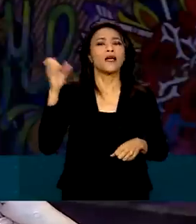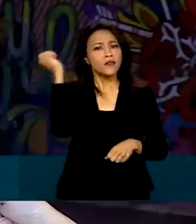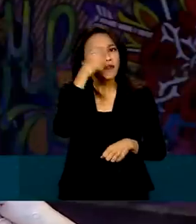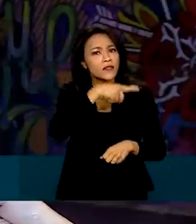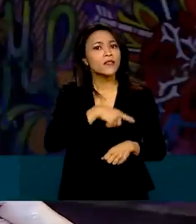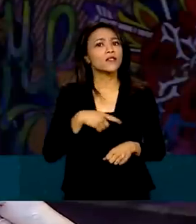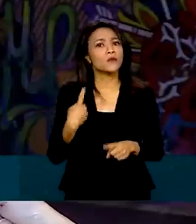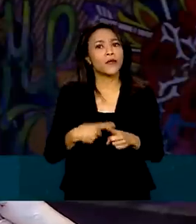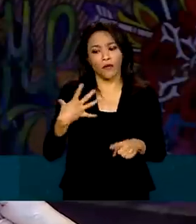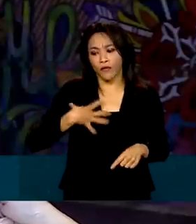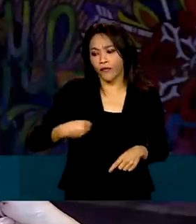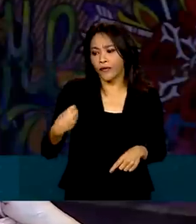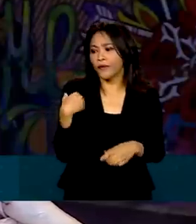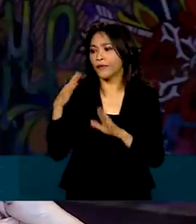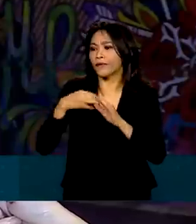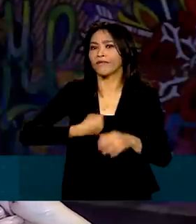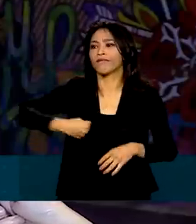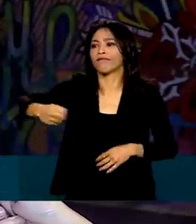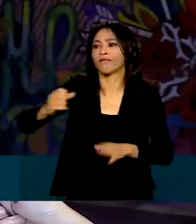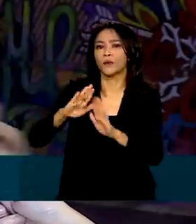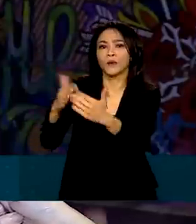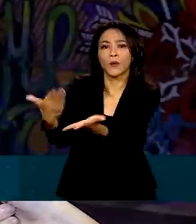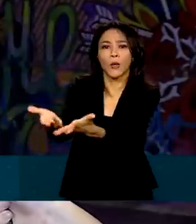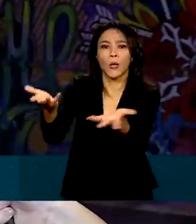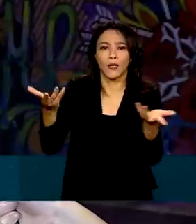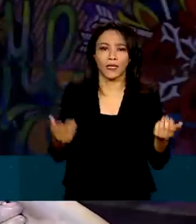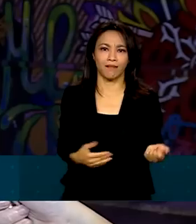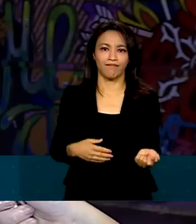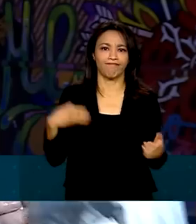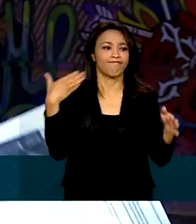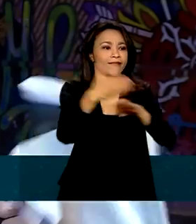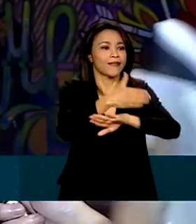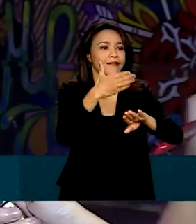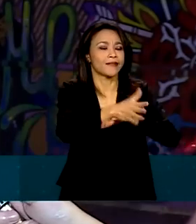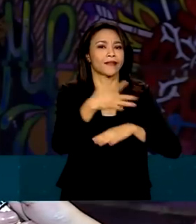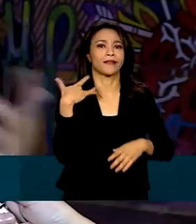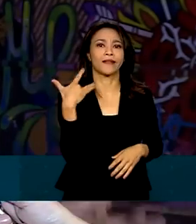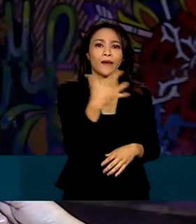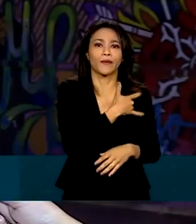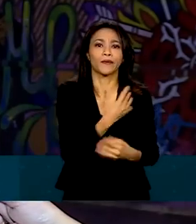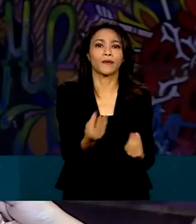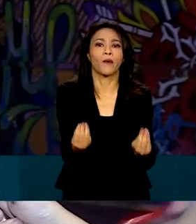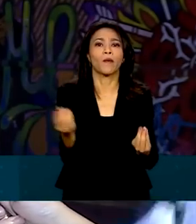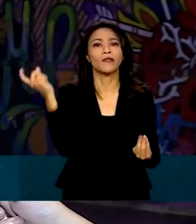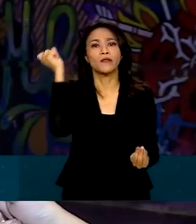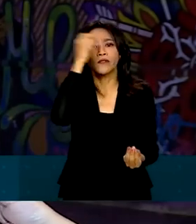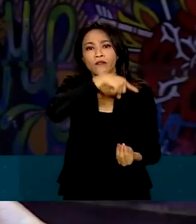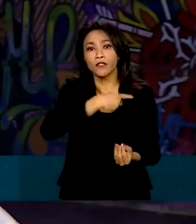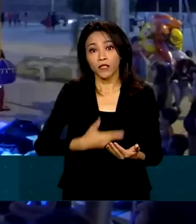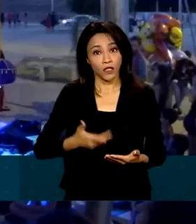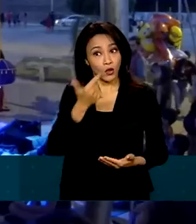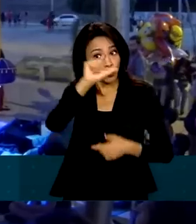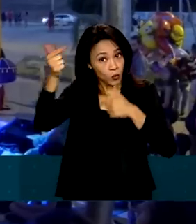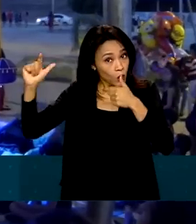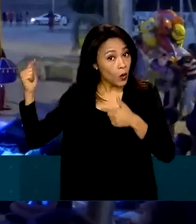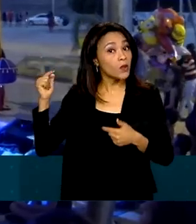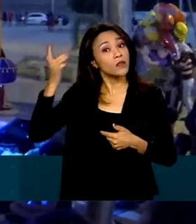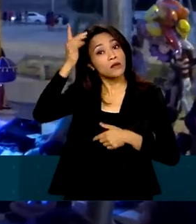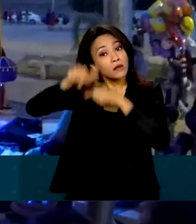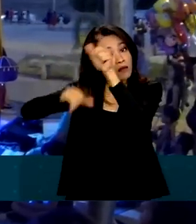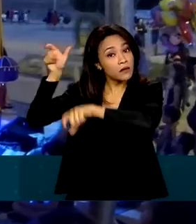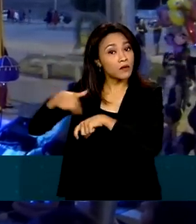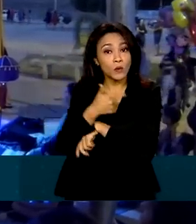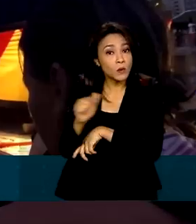de colocar o filho numa escola, tem dificuldade de ter acesso à saúde, tem muitas dificuldades que normalmente os outros trabalhadores não têm. Além